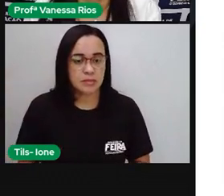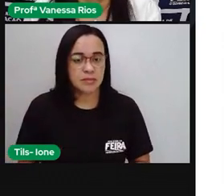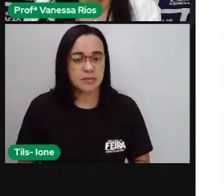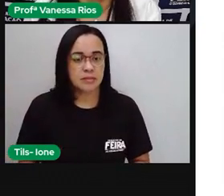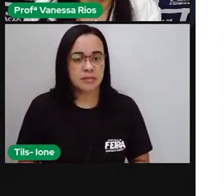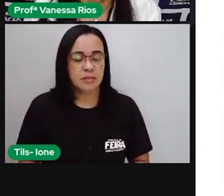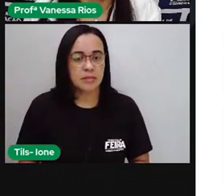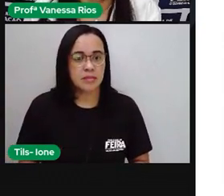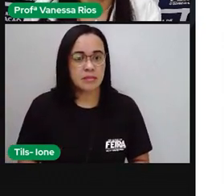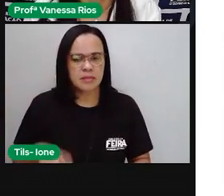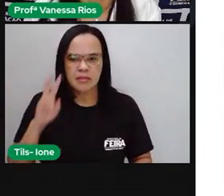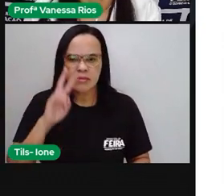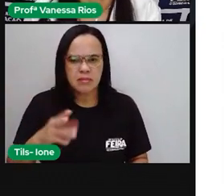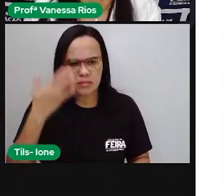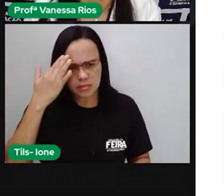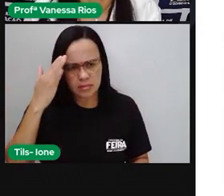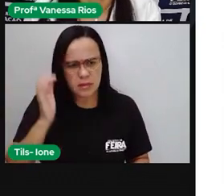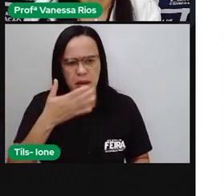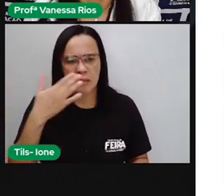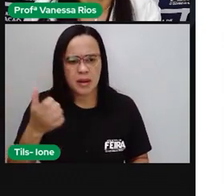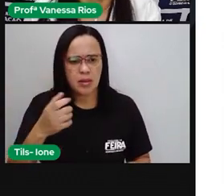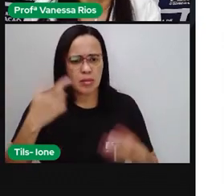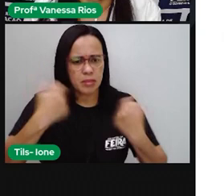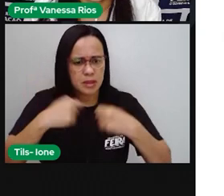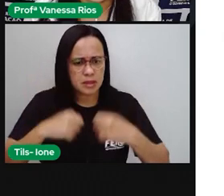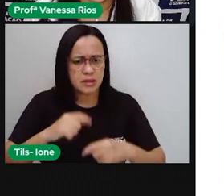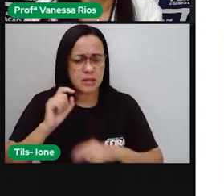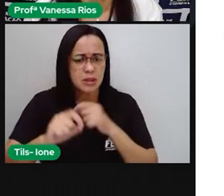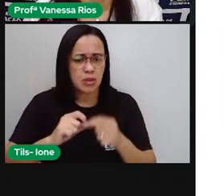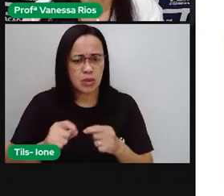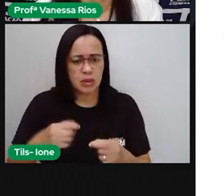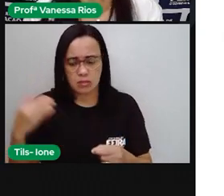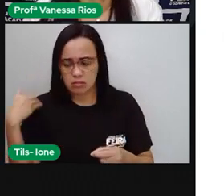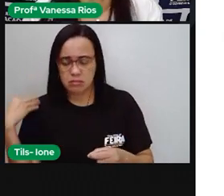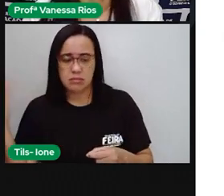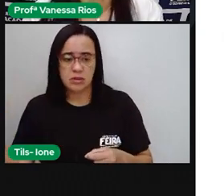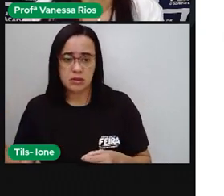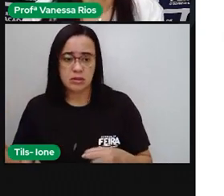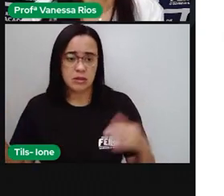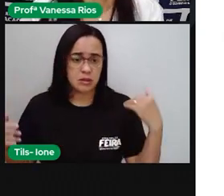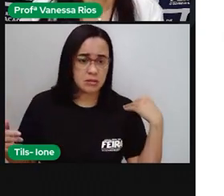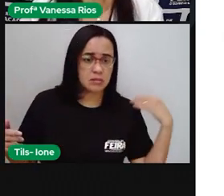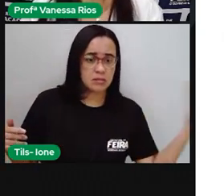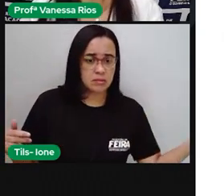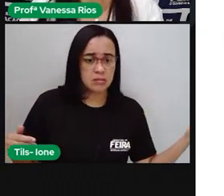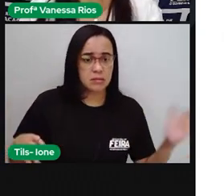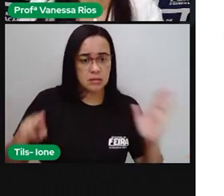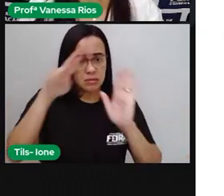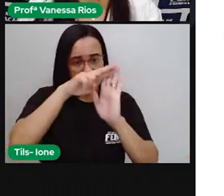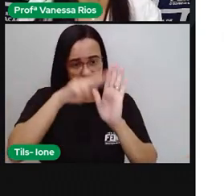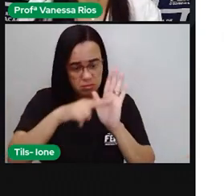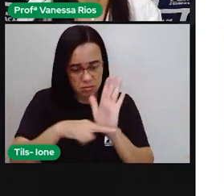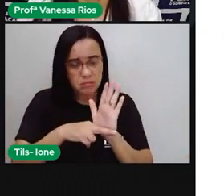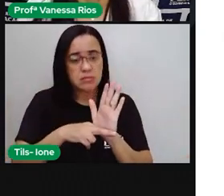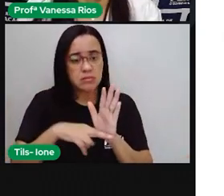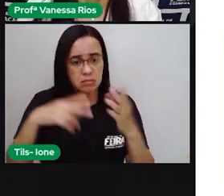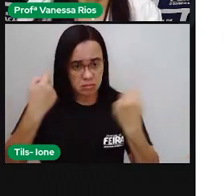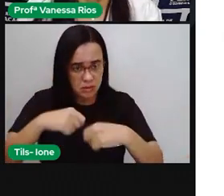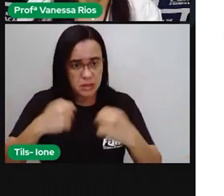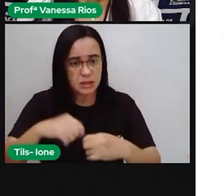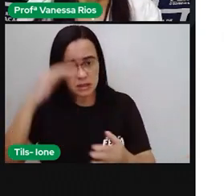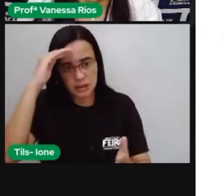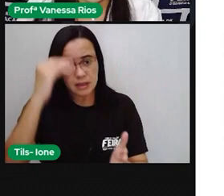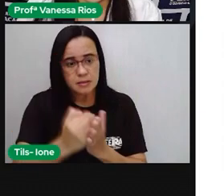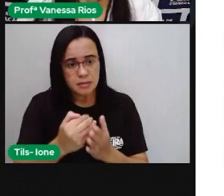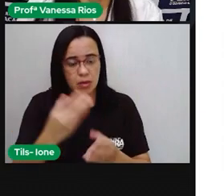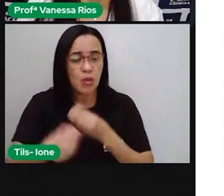algarismo à direita do algarismo da ordem escolhida. Então, se eu quero aí arredondar até